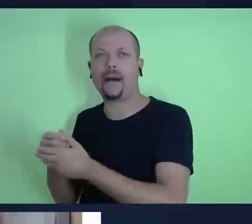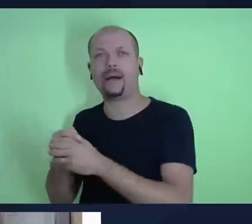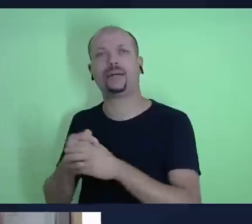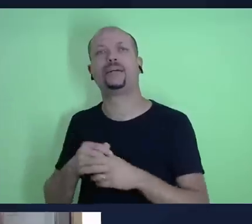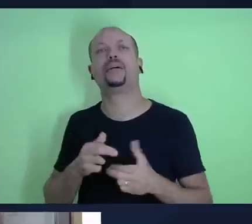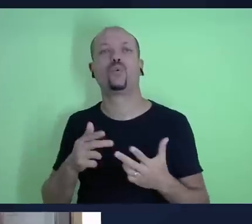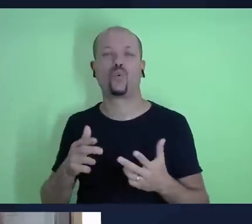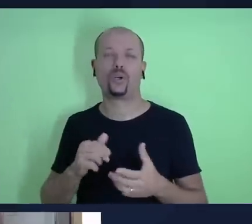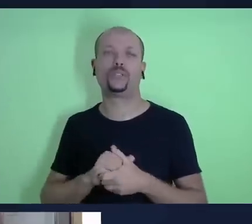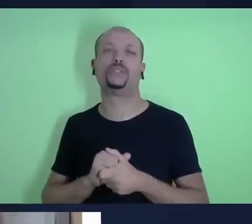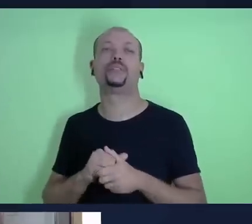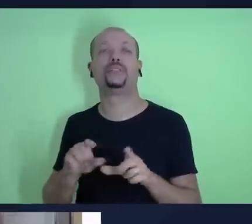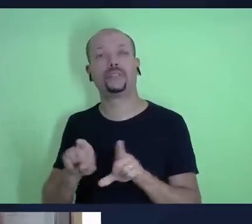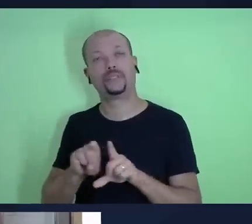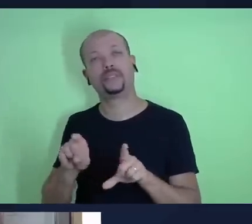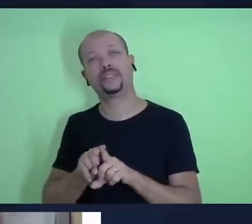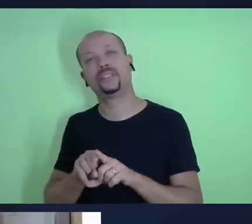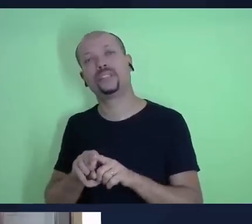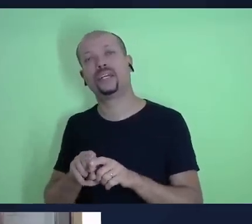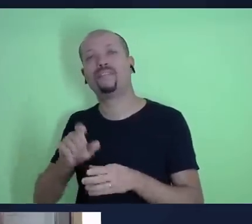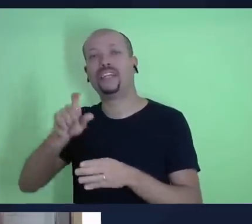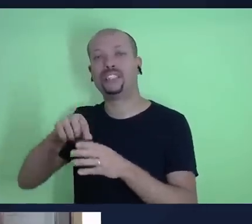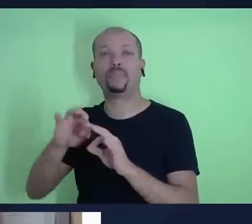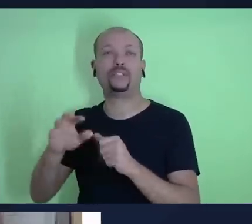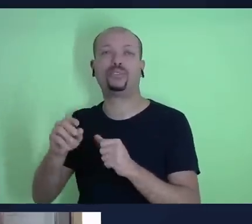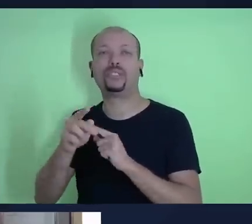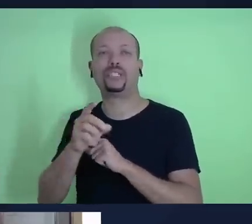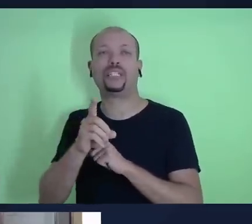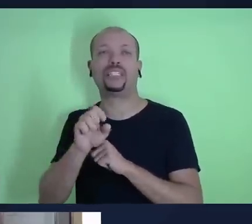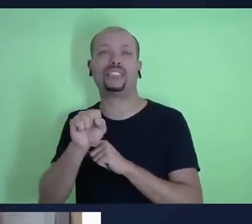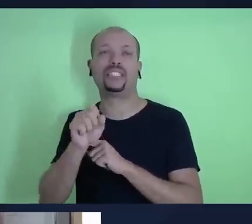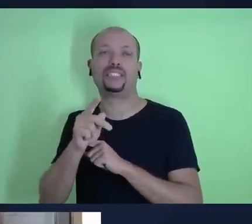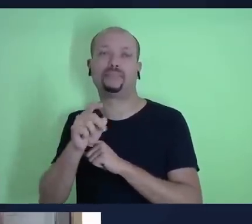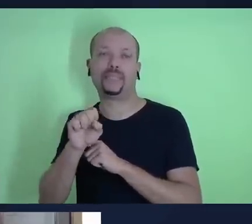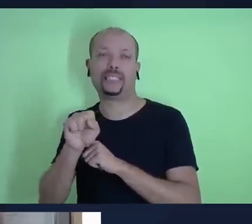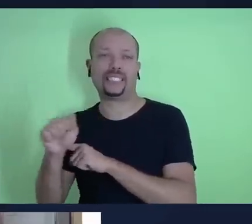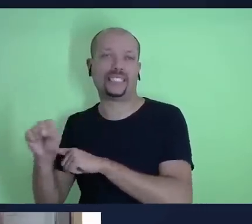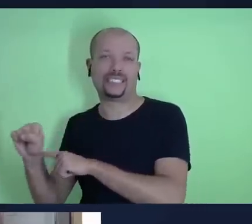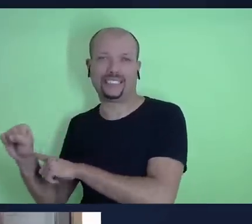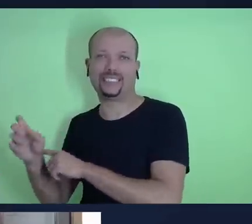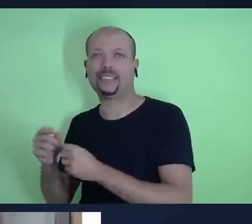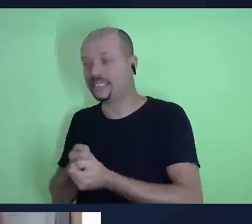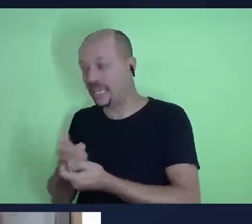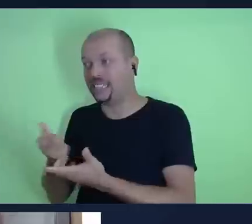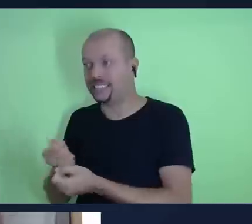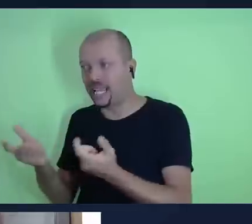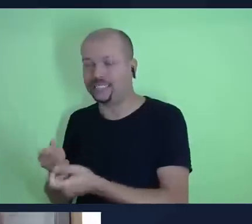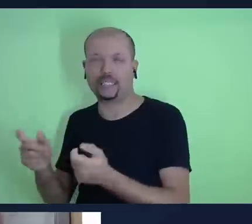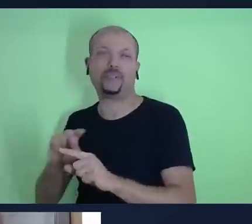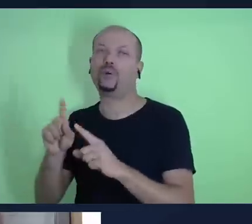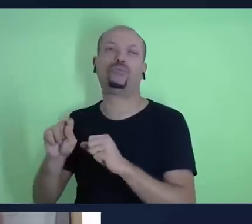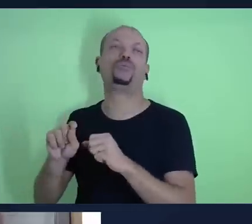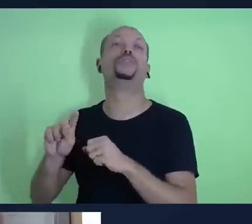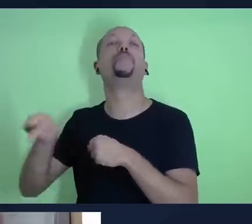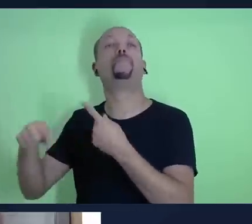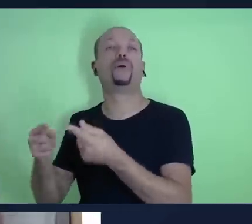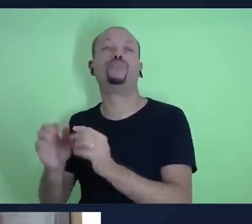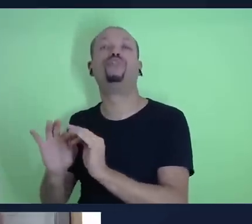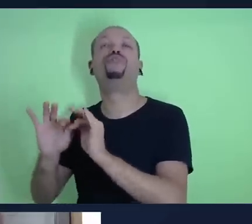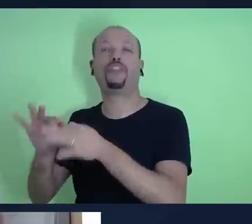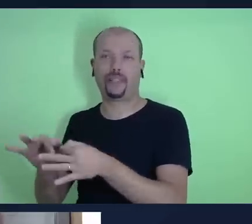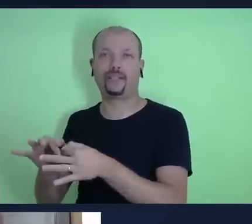obviamente ele não vai dizimar das despesas dele né então ele vai dizimar o resultado bruto ok